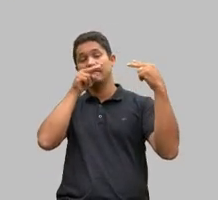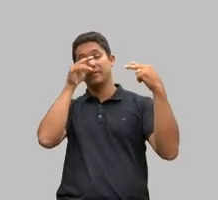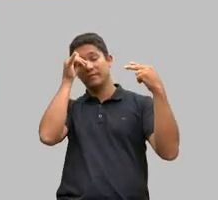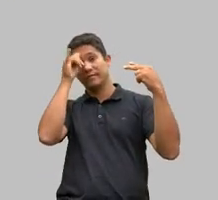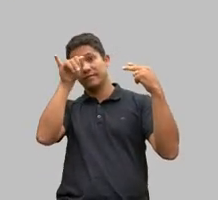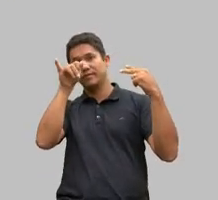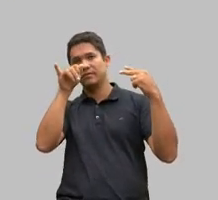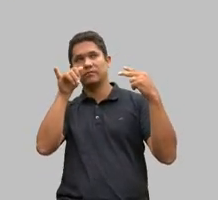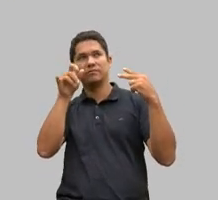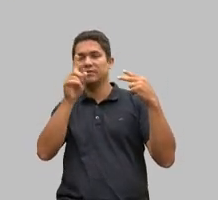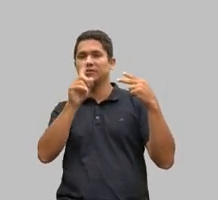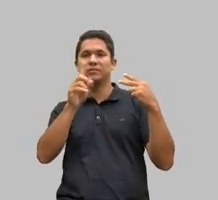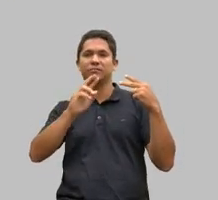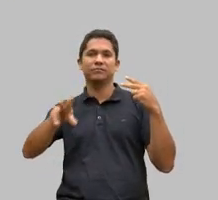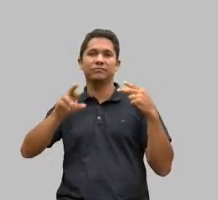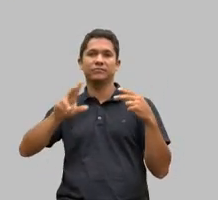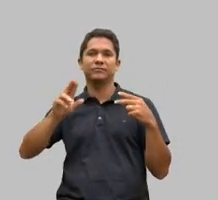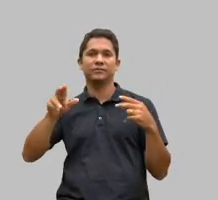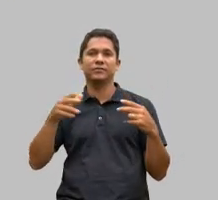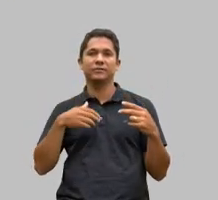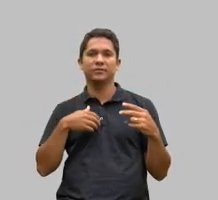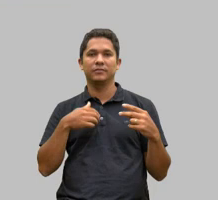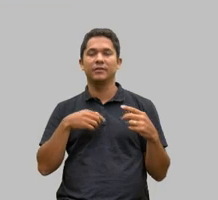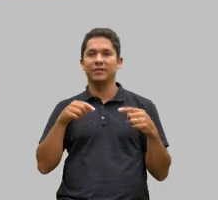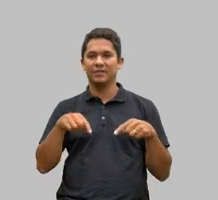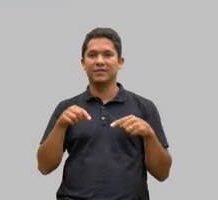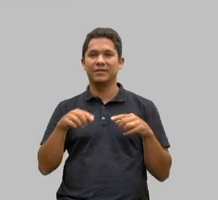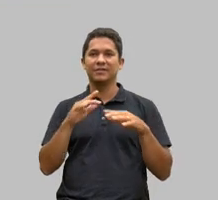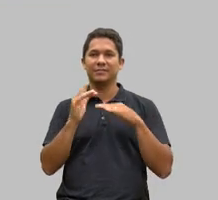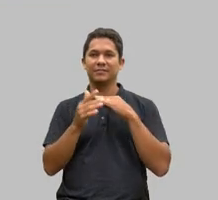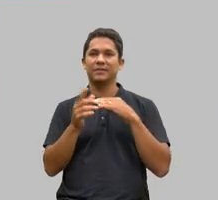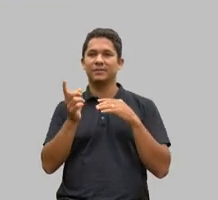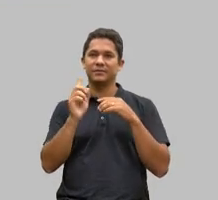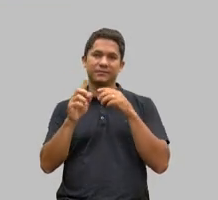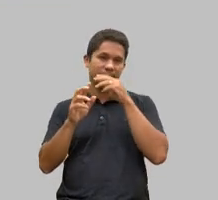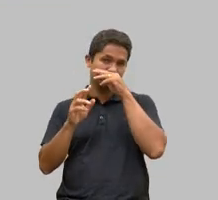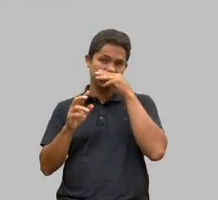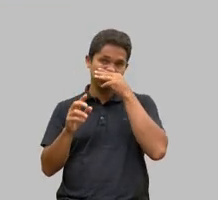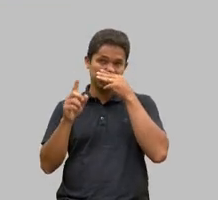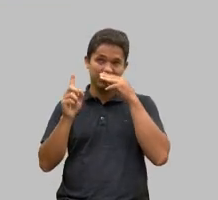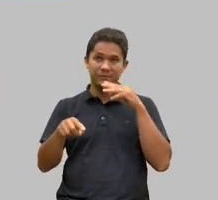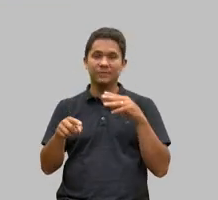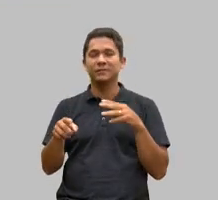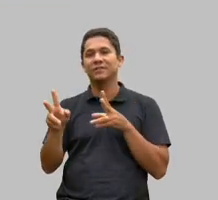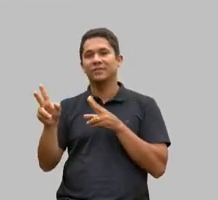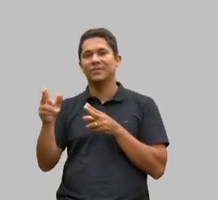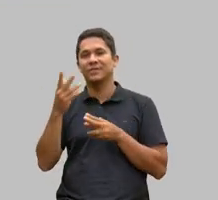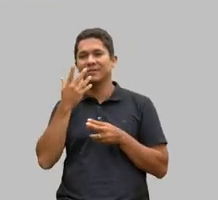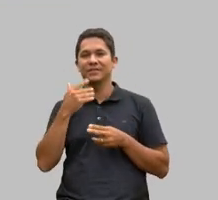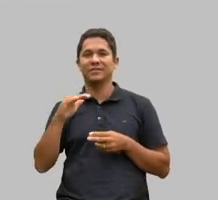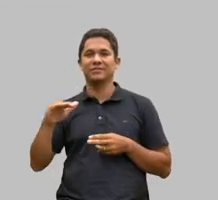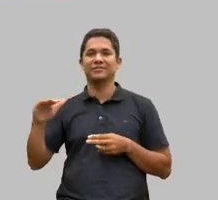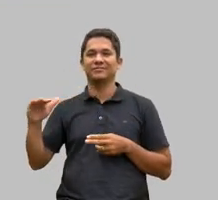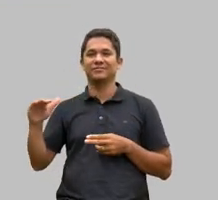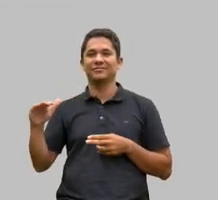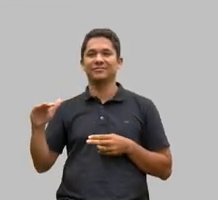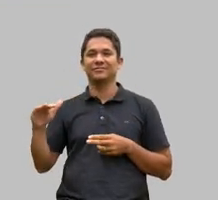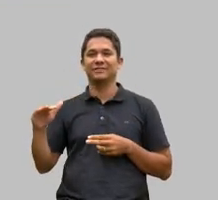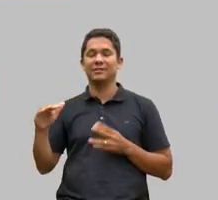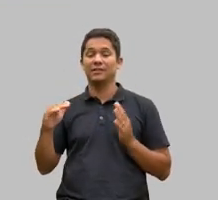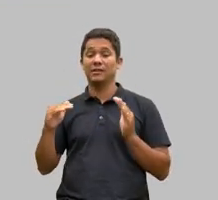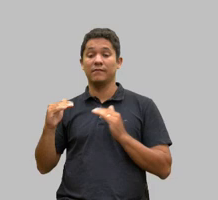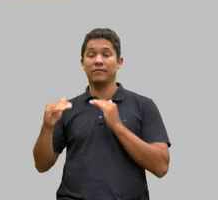disso pelo menos aqui na minha página não é disso que eu estou falando o eu estou falando é desse menino que é um menino que teve uma evolução